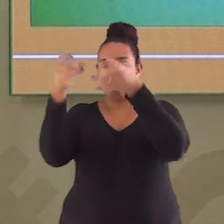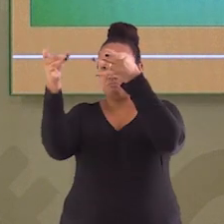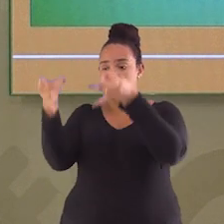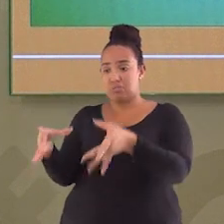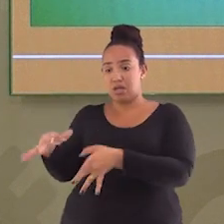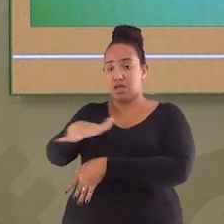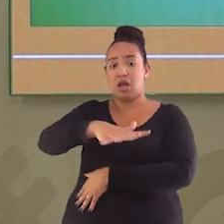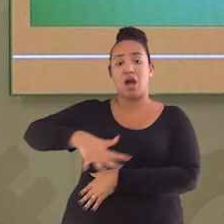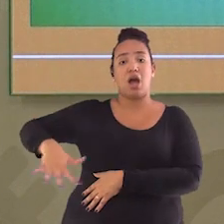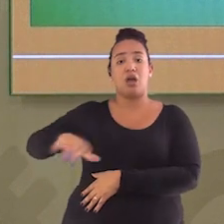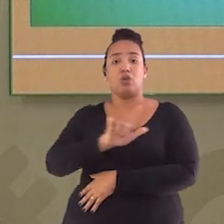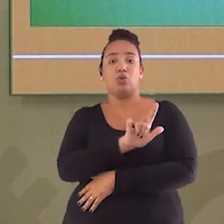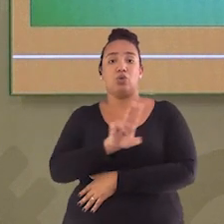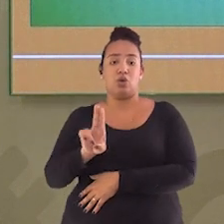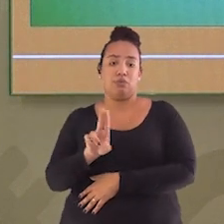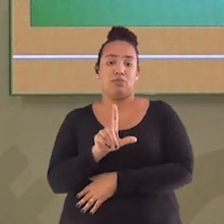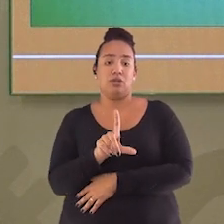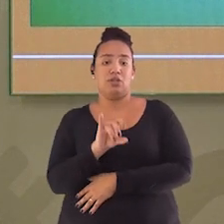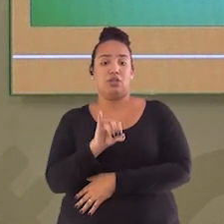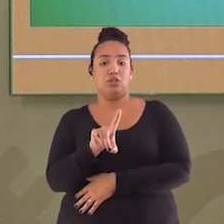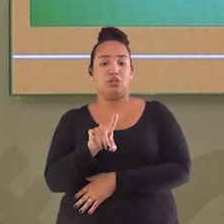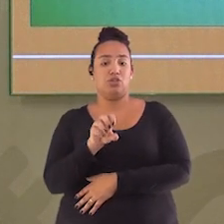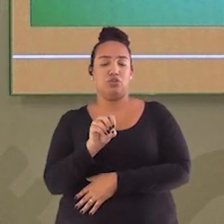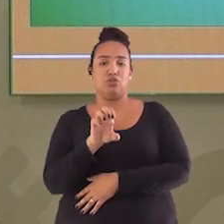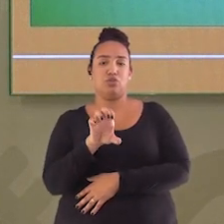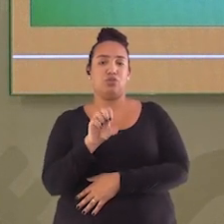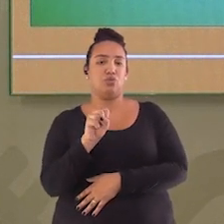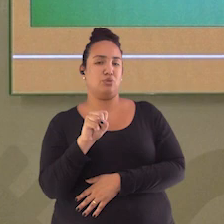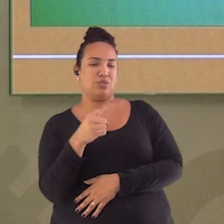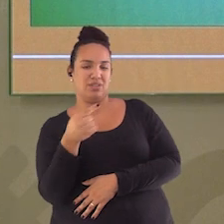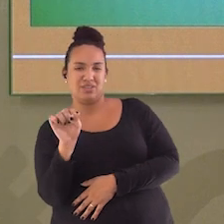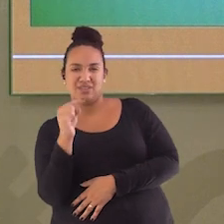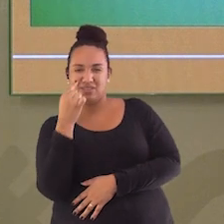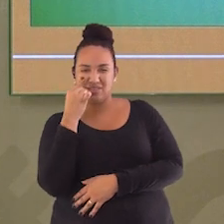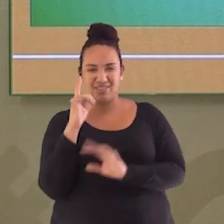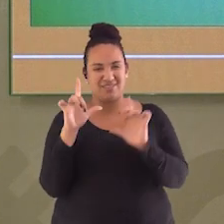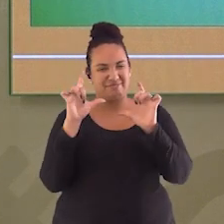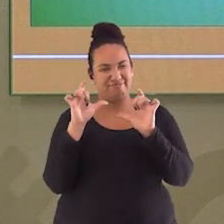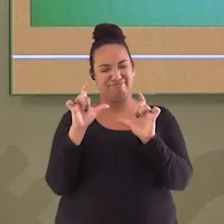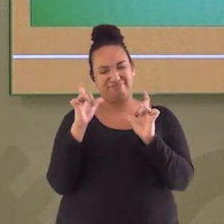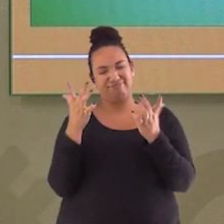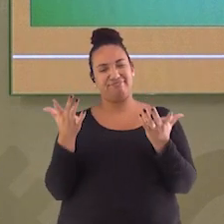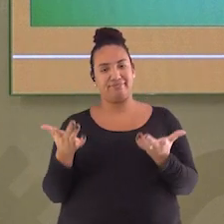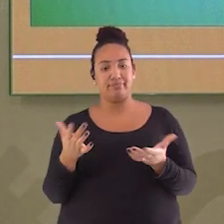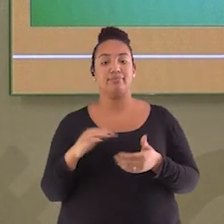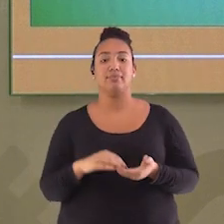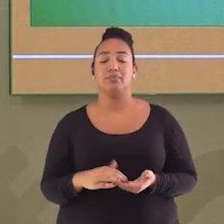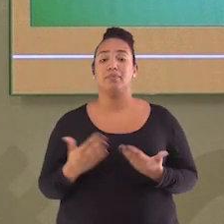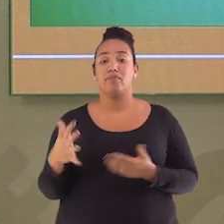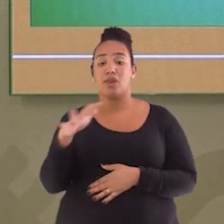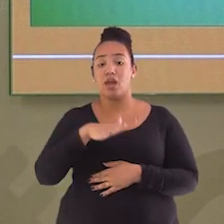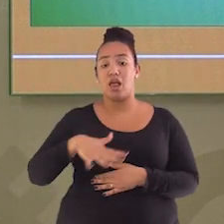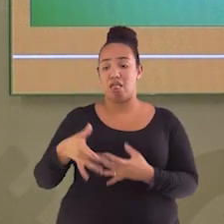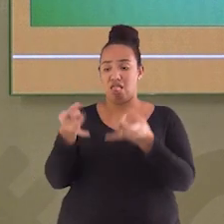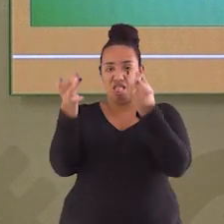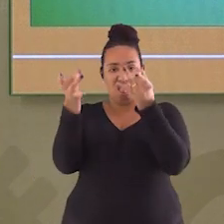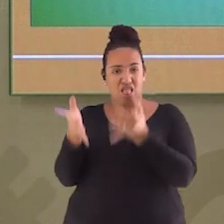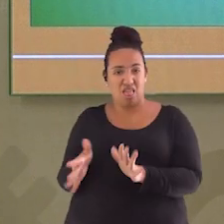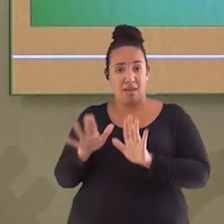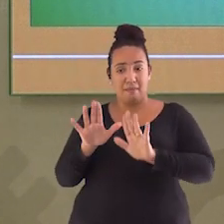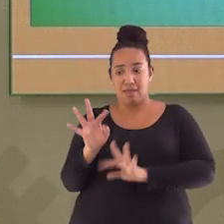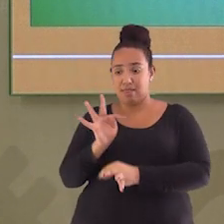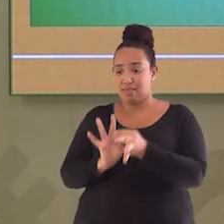aberto, conhecidas como lixões. Vejam só que foto maravilhosa! O problema é que, como é uma área de descarte e não necessariamente de